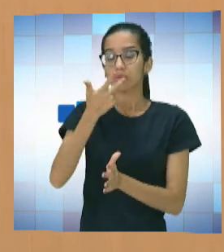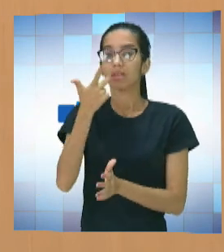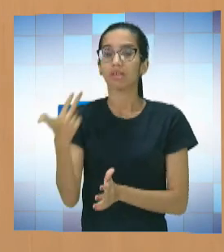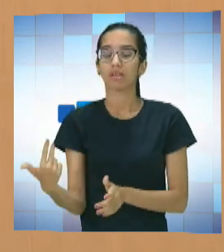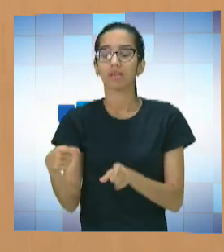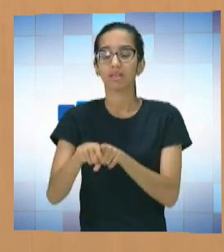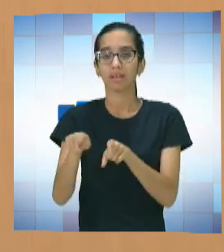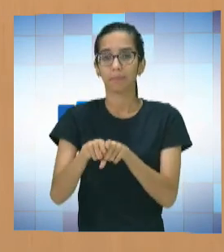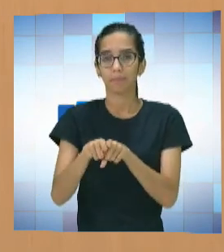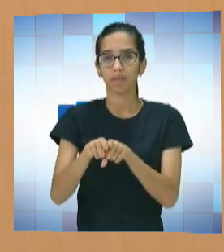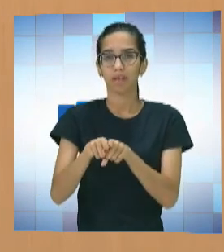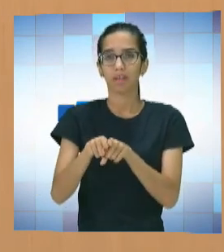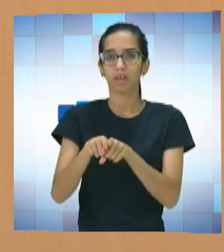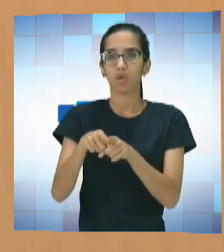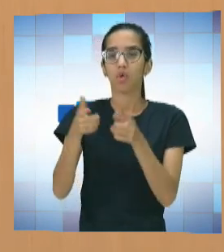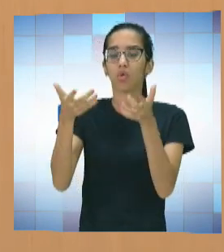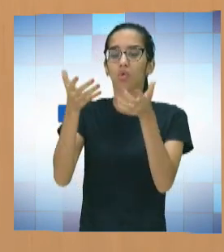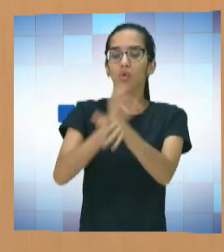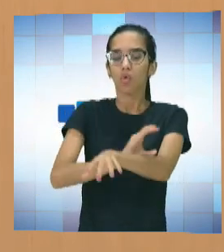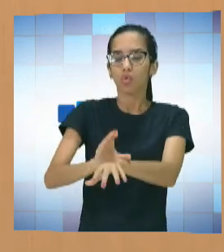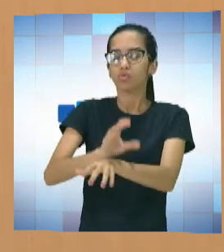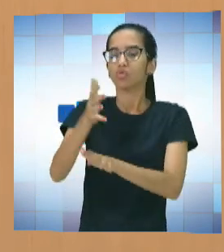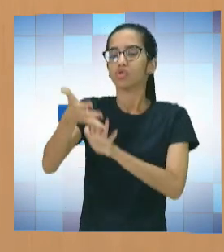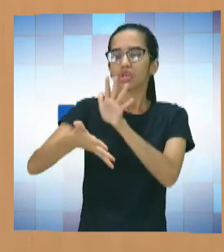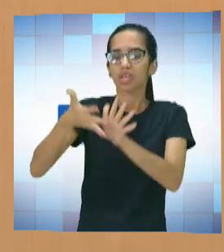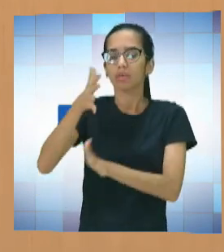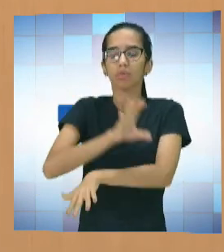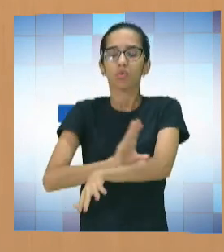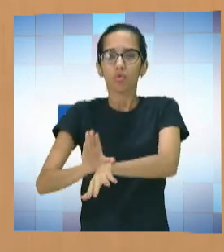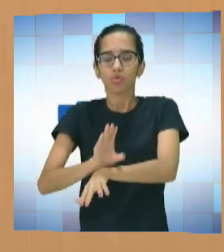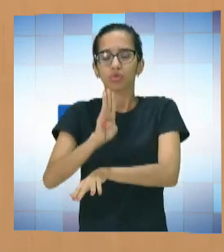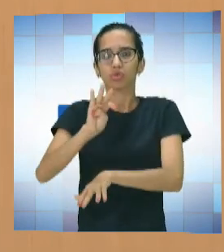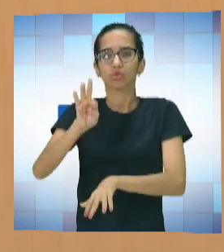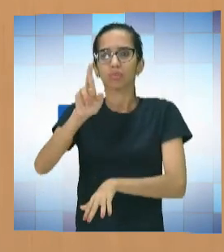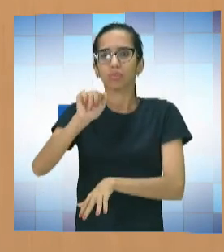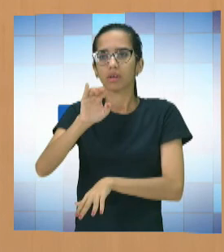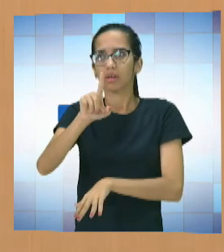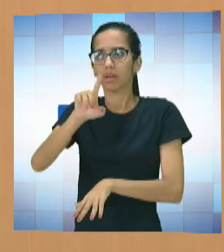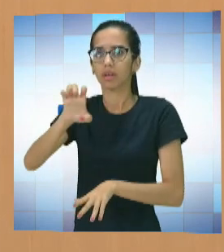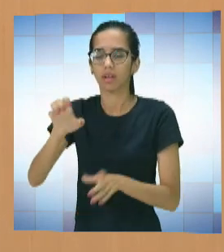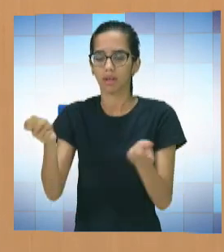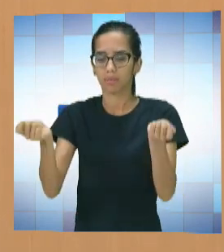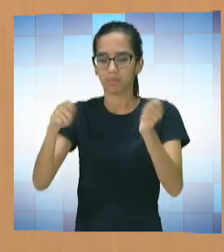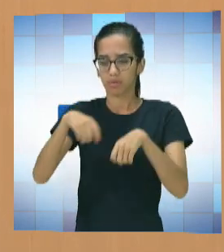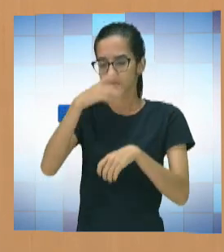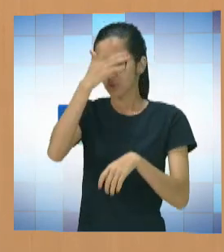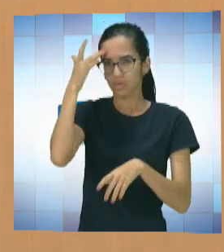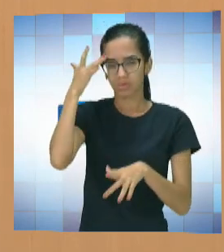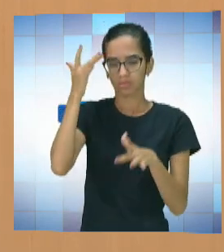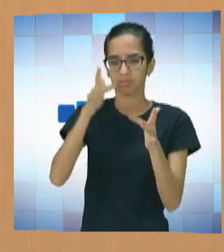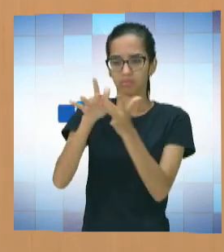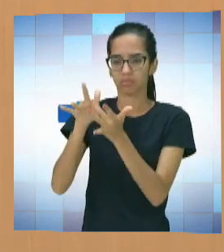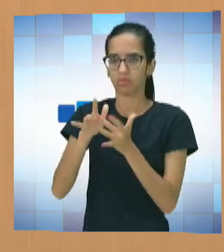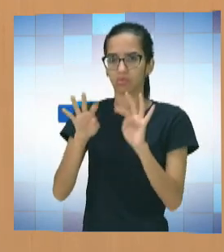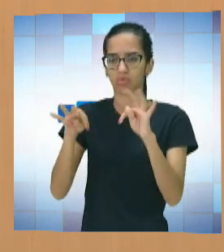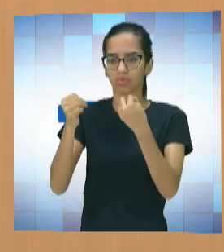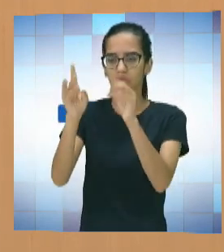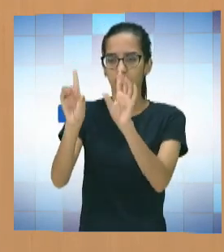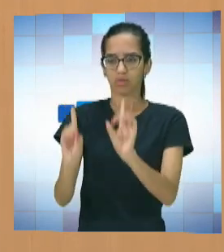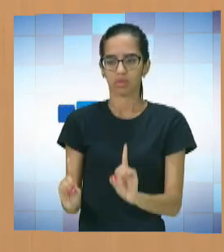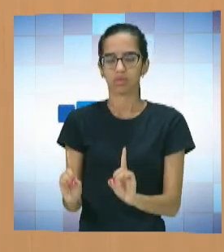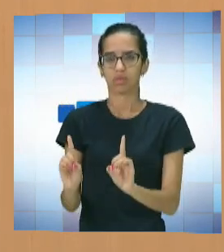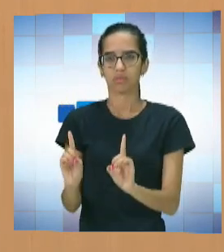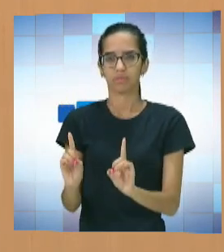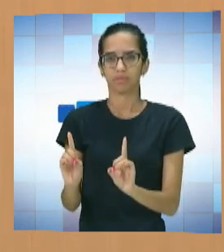necessitam aprender, curso de livros para quem quer aprender, as pessoas conviver com deficientes intelectuais, deficientes no